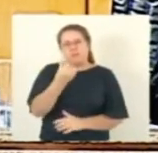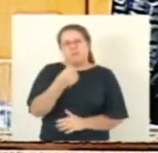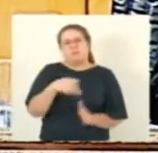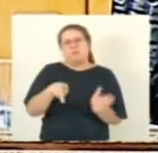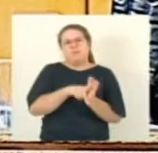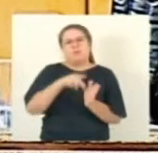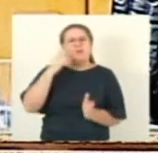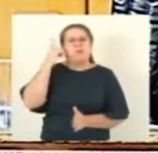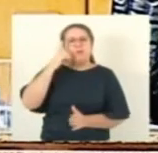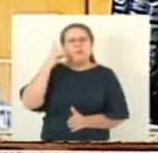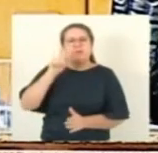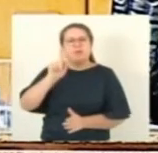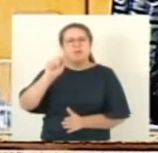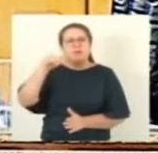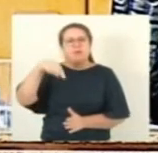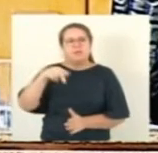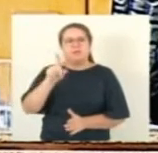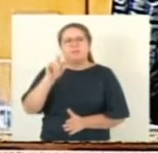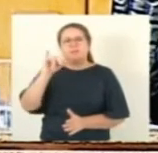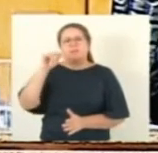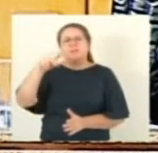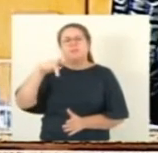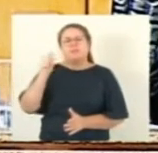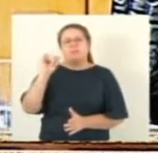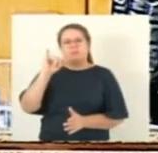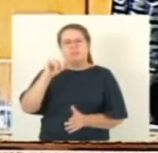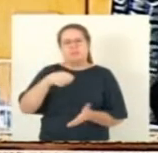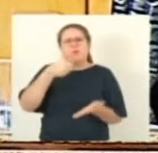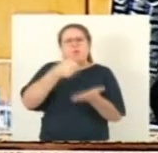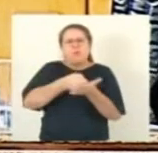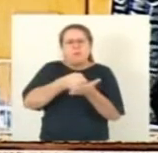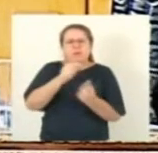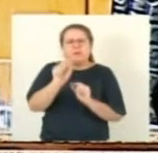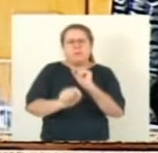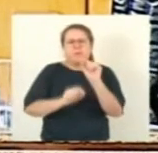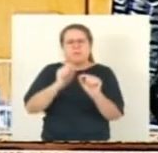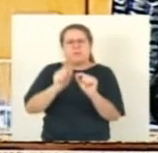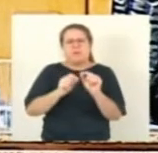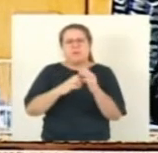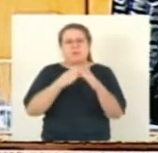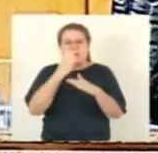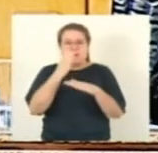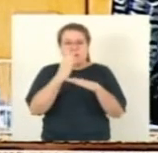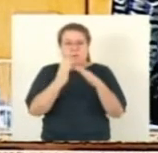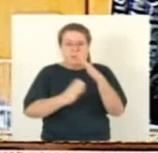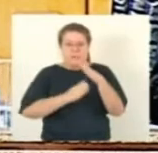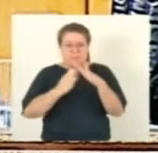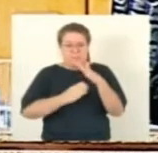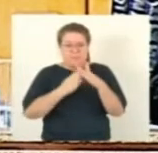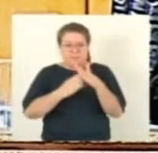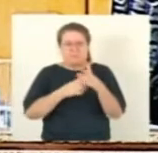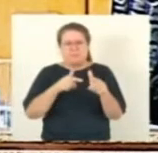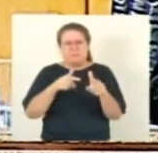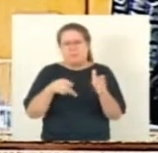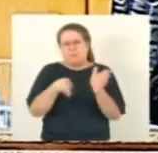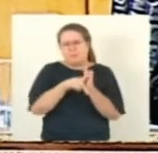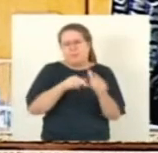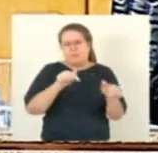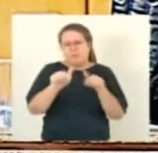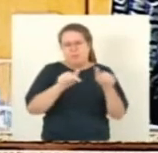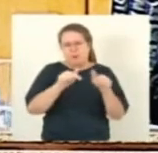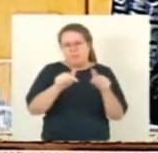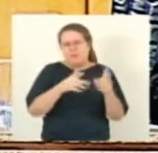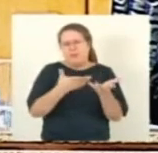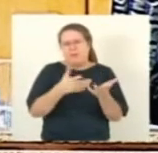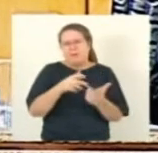que dispõe sobre a obrigatoriedade de as empresas prestadoras do serviço de transporte por